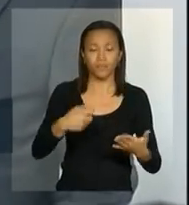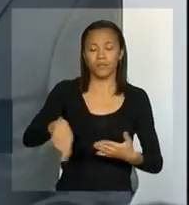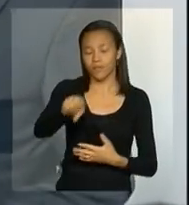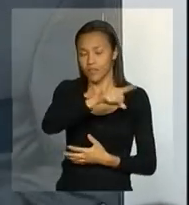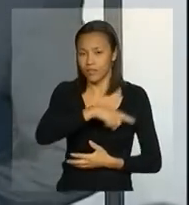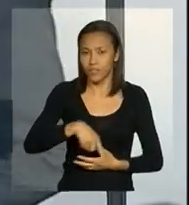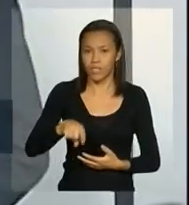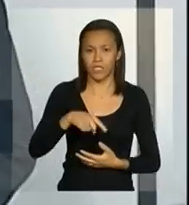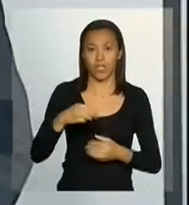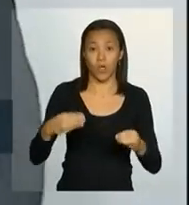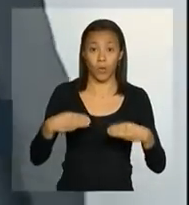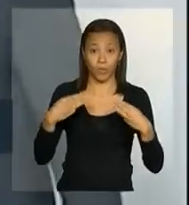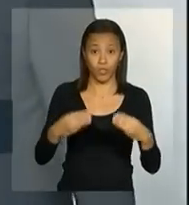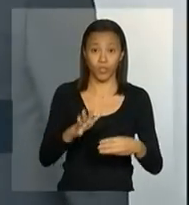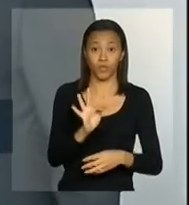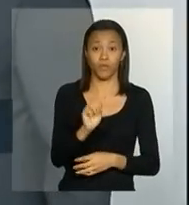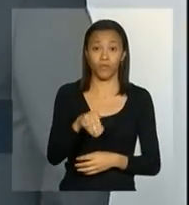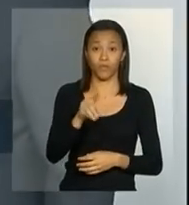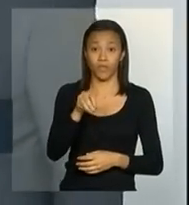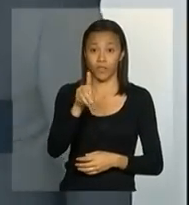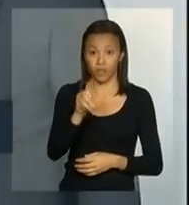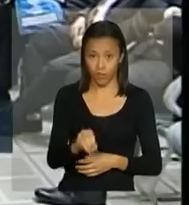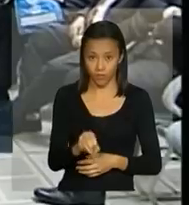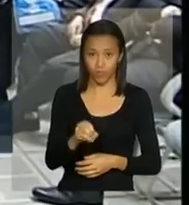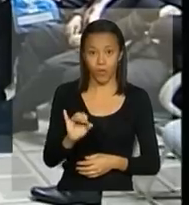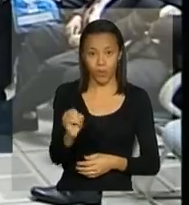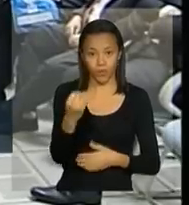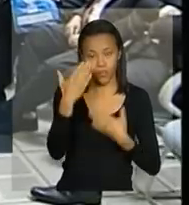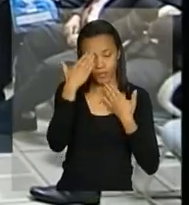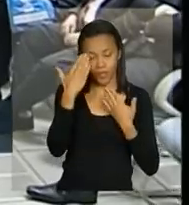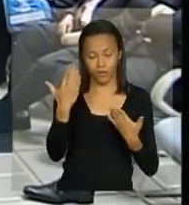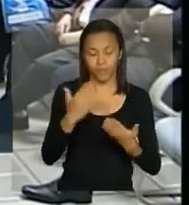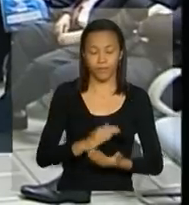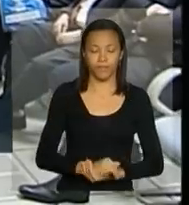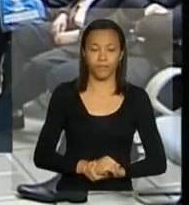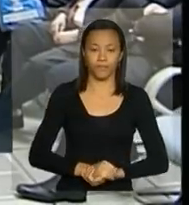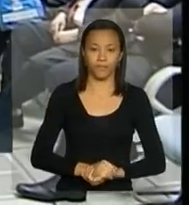ao nosso ministro Fernando que é a oportunidade. Muito obrigado.